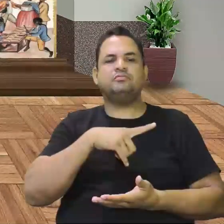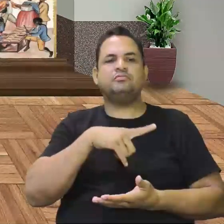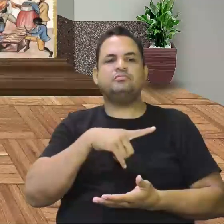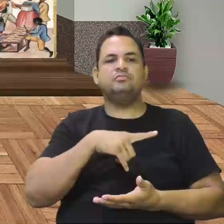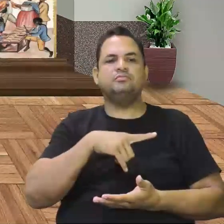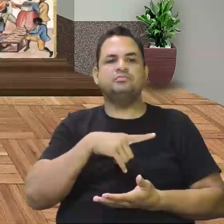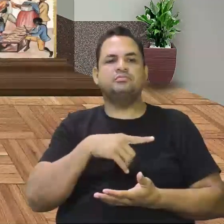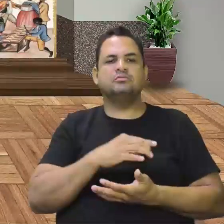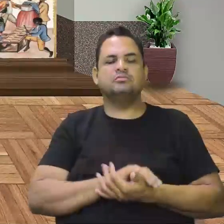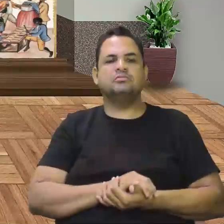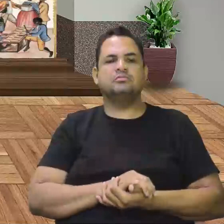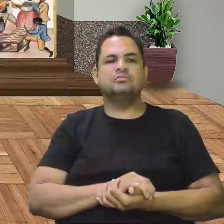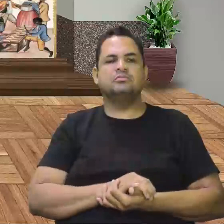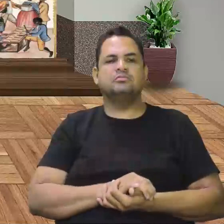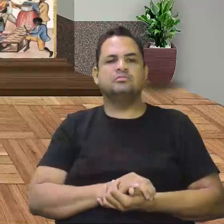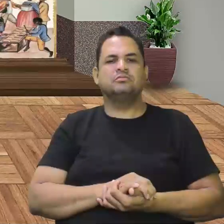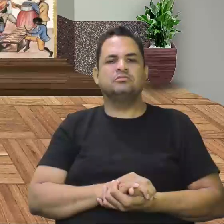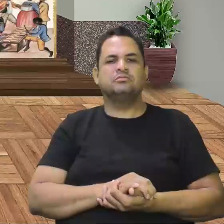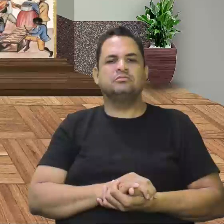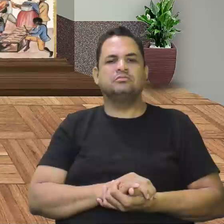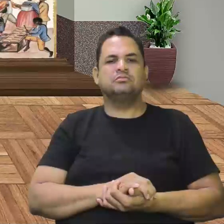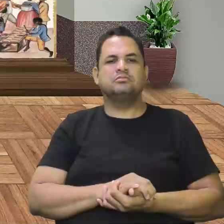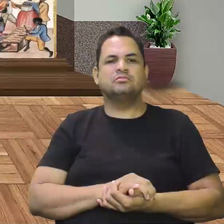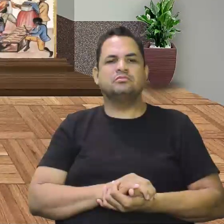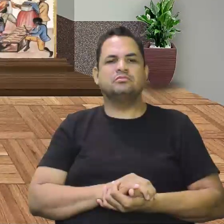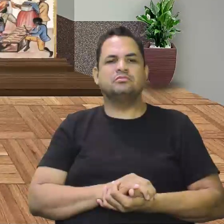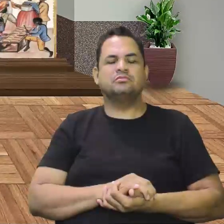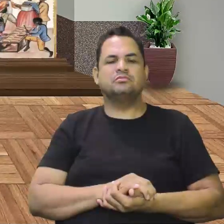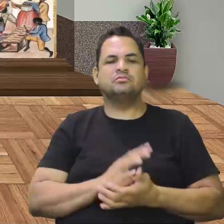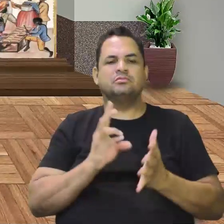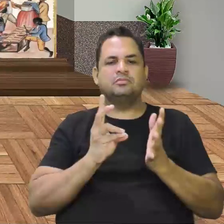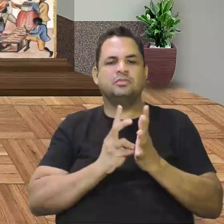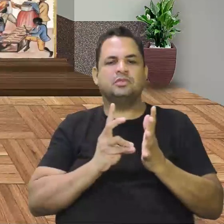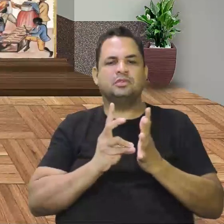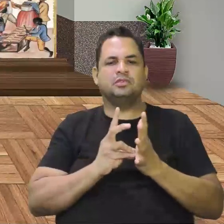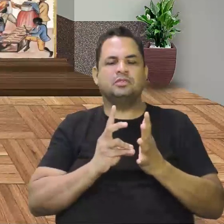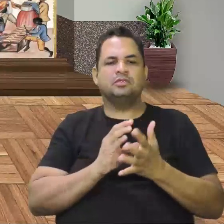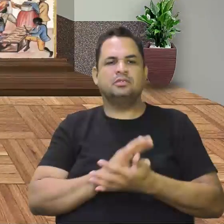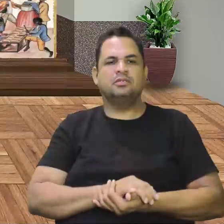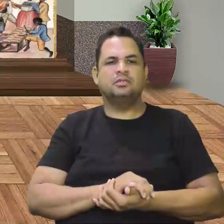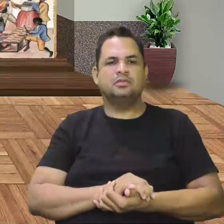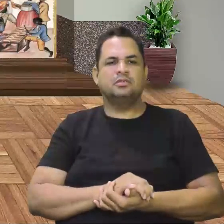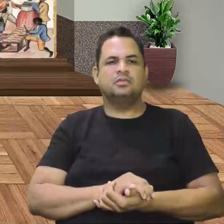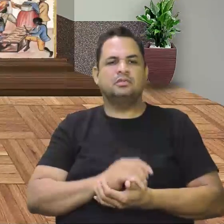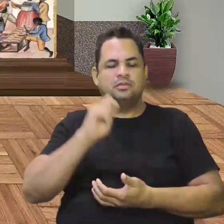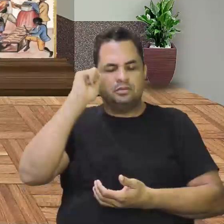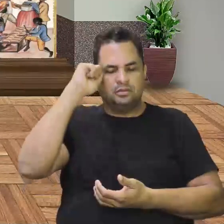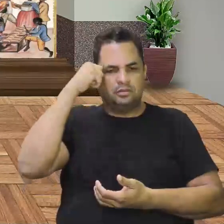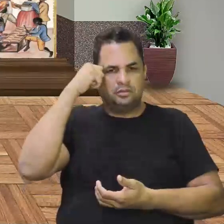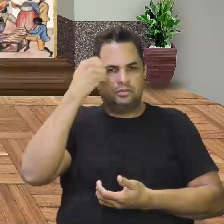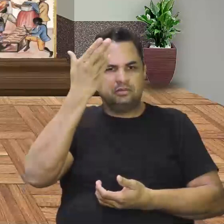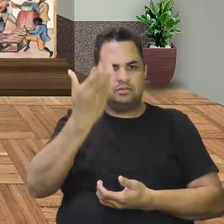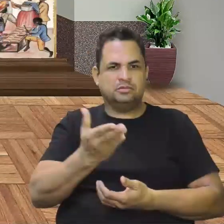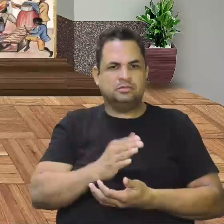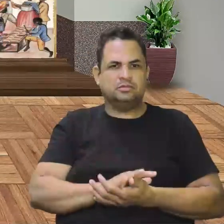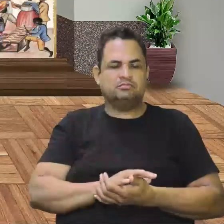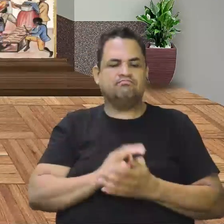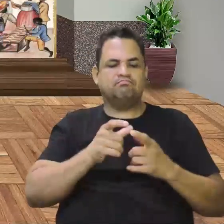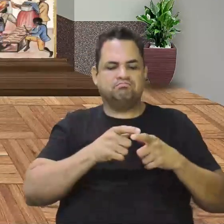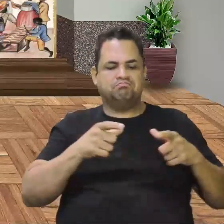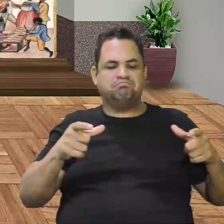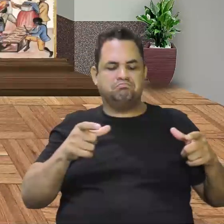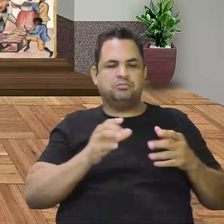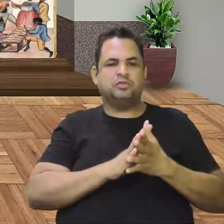os indígenas e os negros. A maioria é indígena.